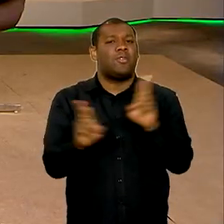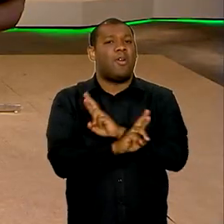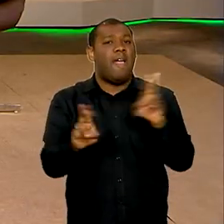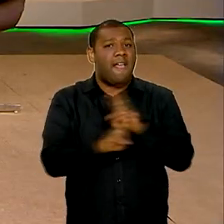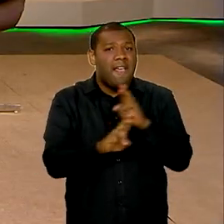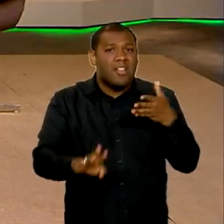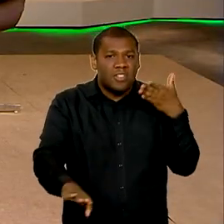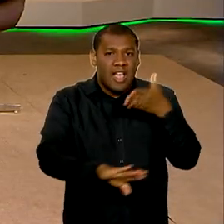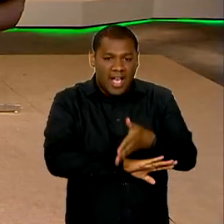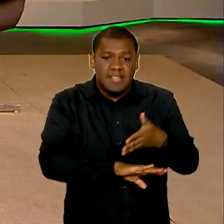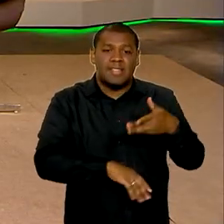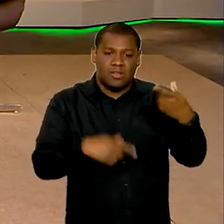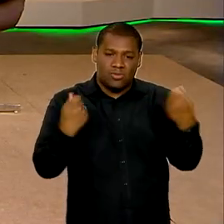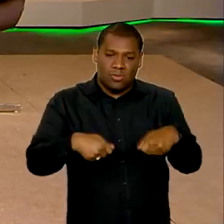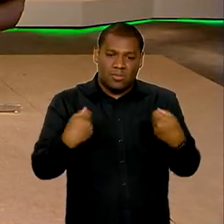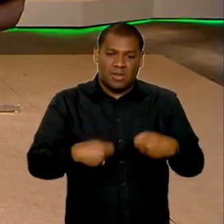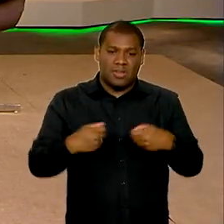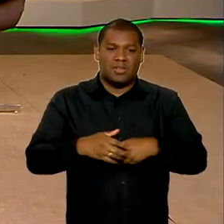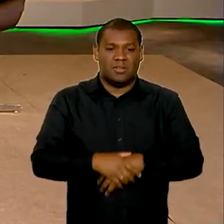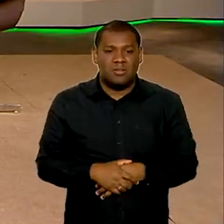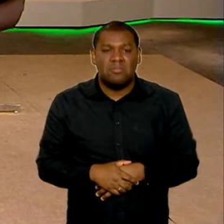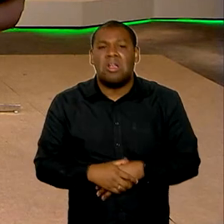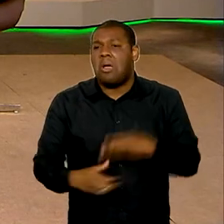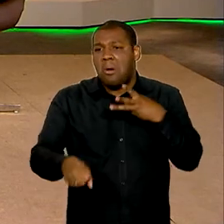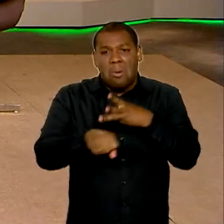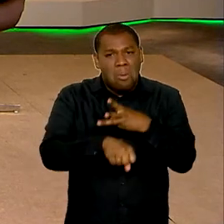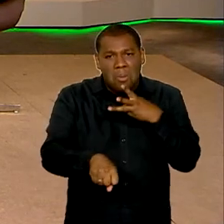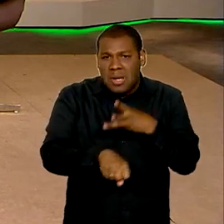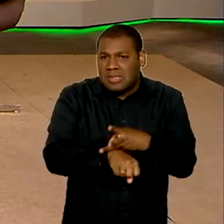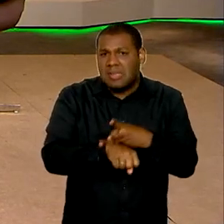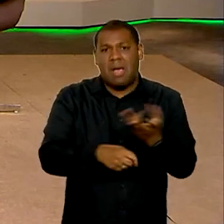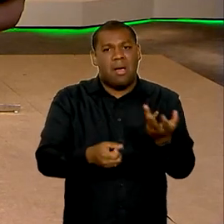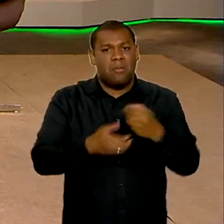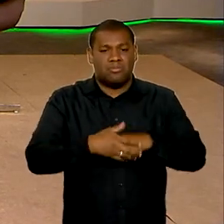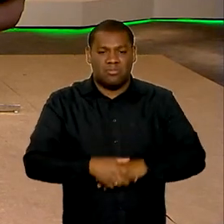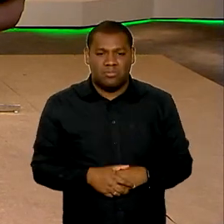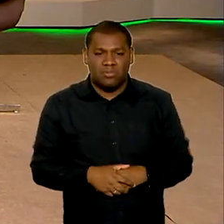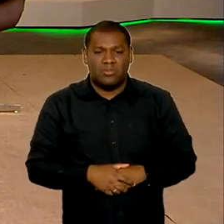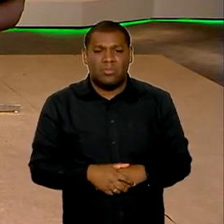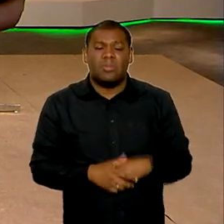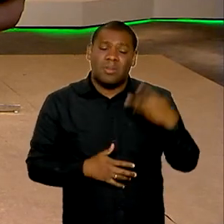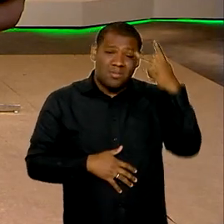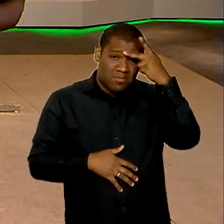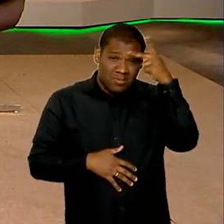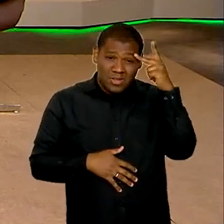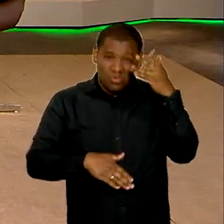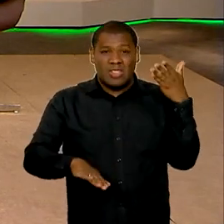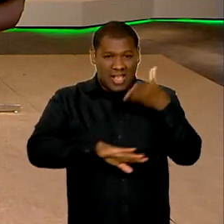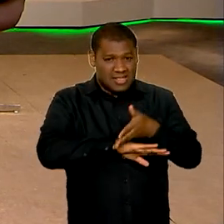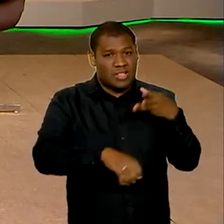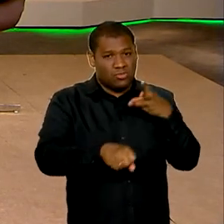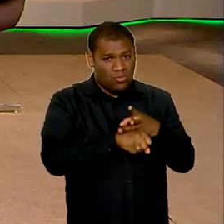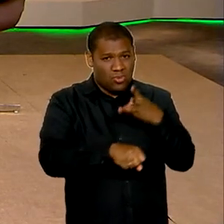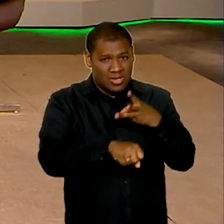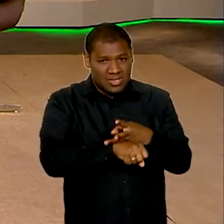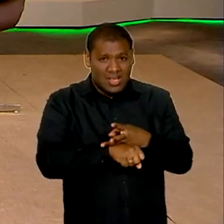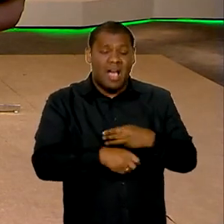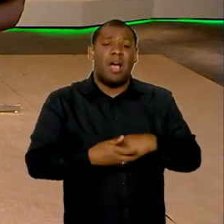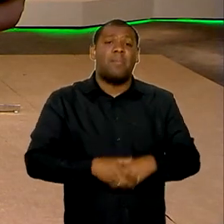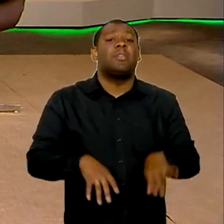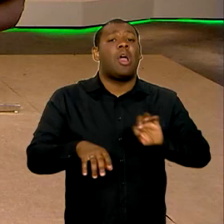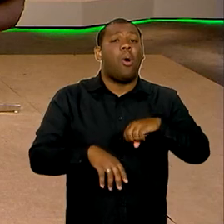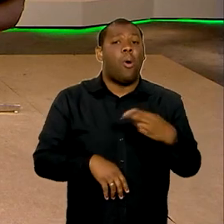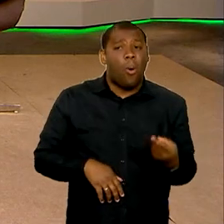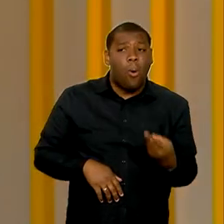E como que é isso? Pelo WhatsApp, por exemplo? Sim, as pessoas podem fazer pelo WhatsApp, pelo Telegram ou por